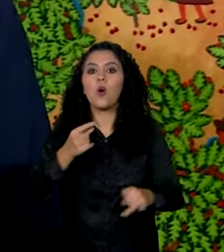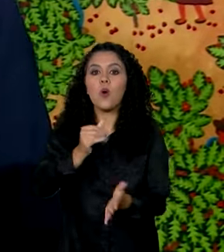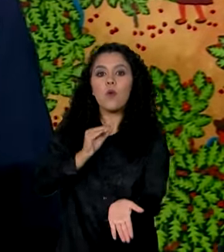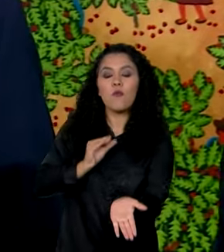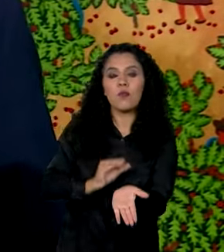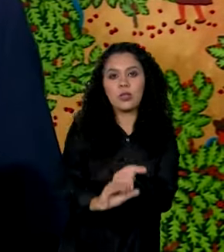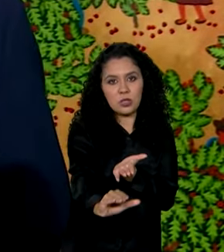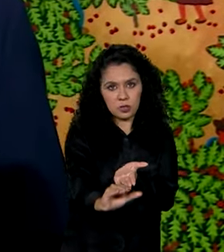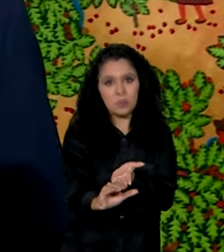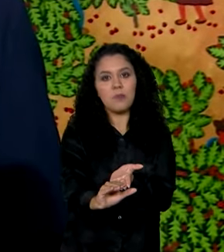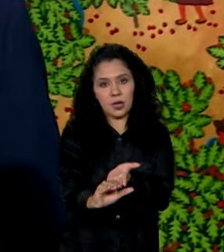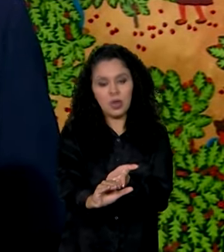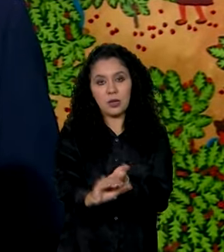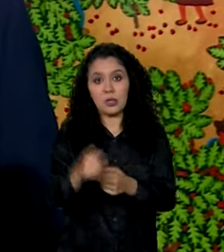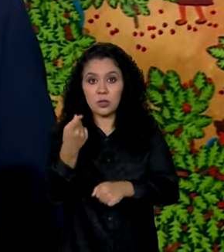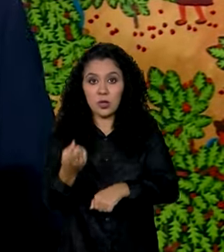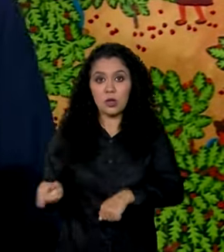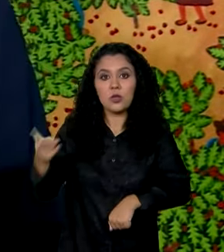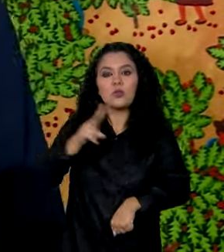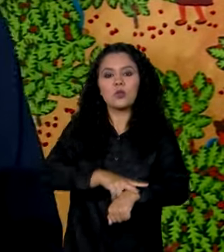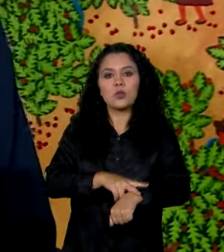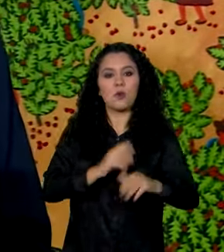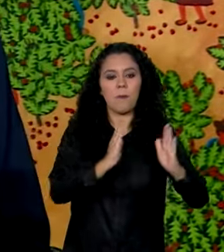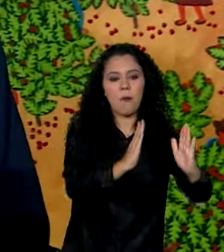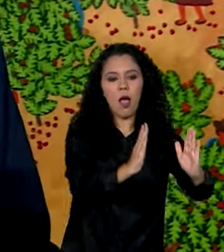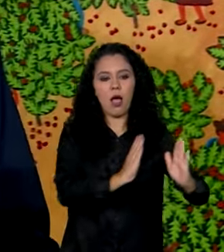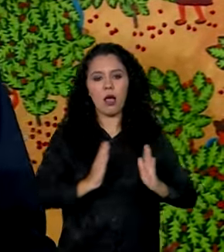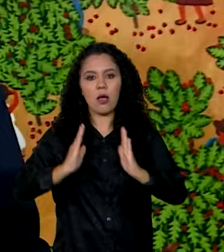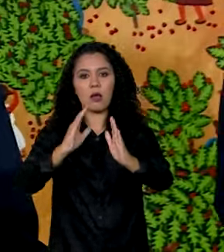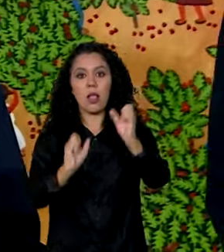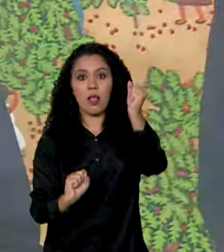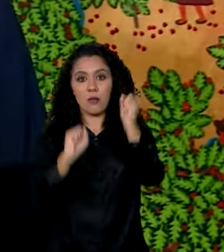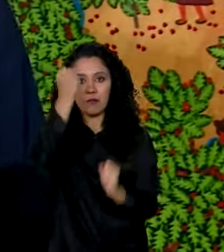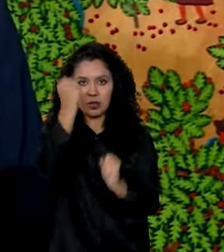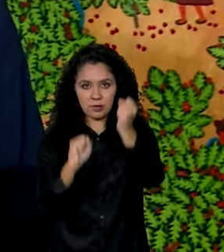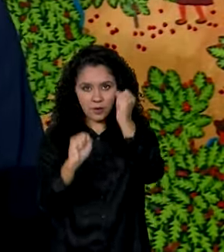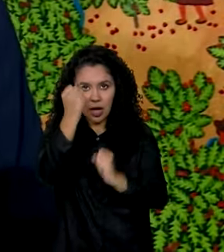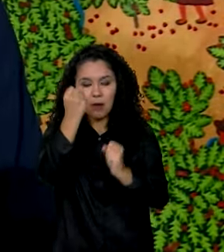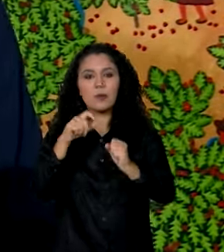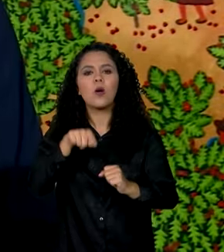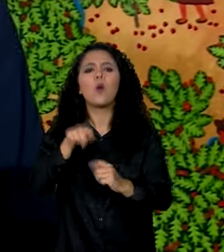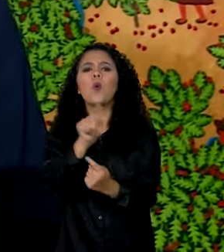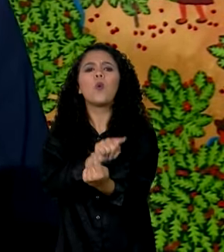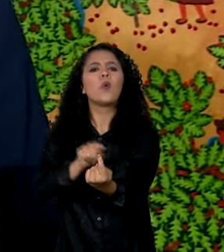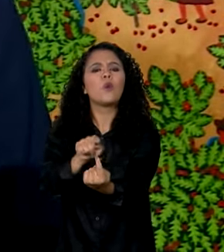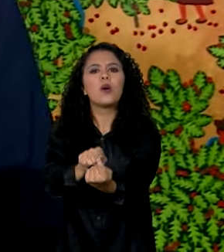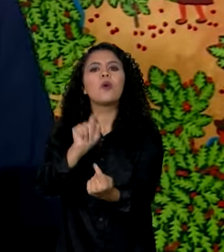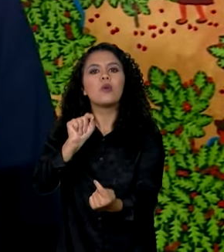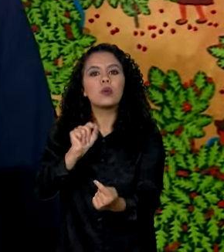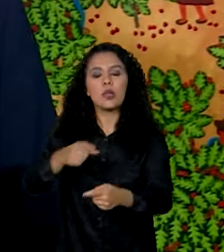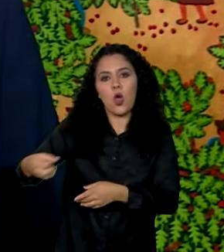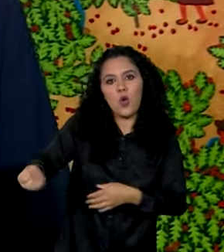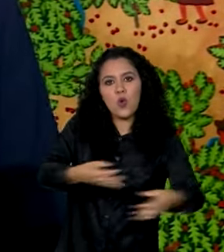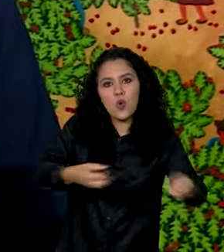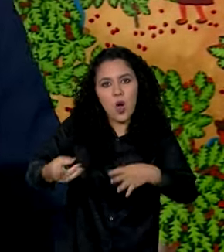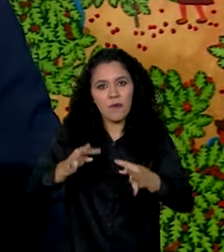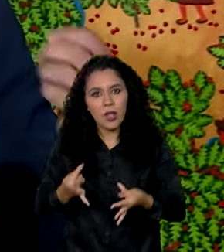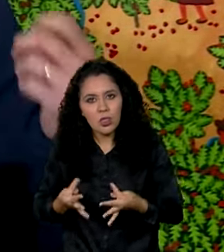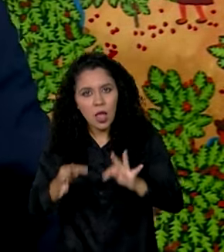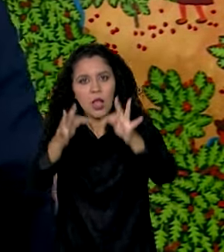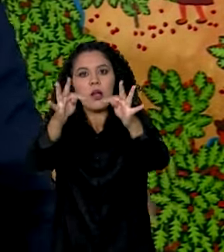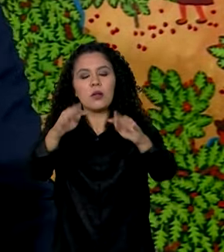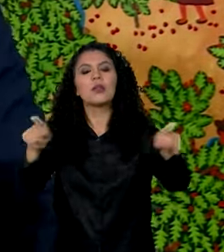um segundo ciclo de investimento na nossa fábrica de Itirapina, focados em novas tecnologias,